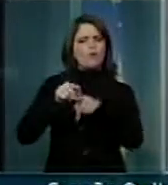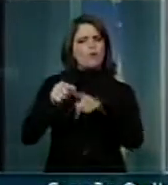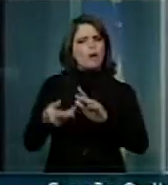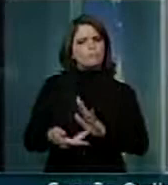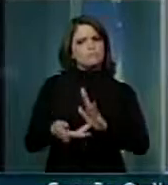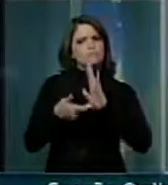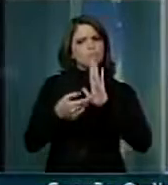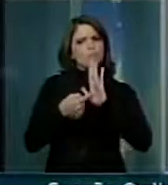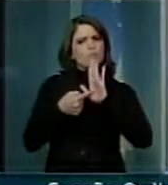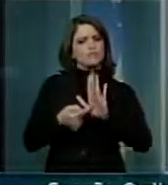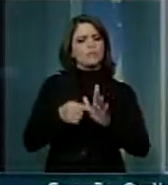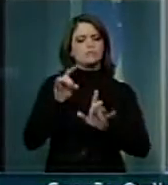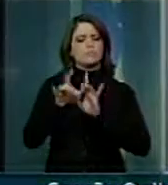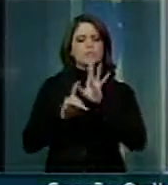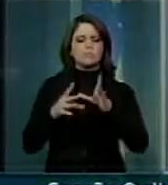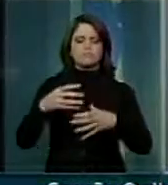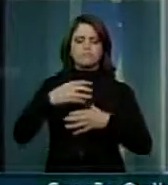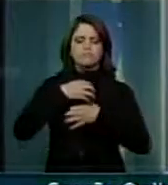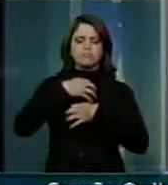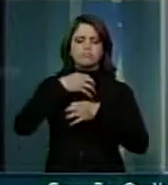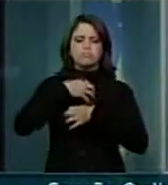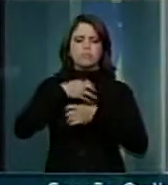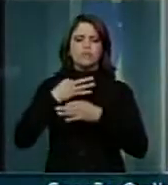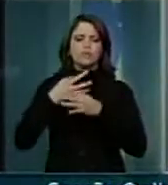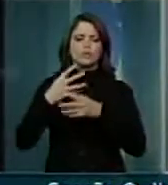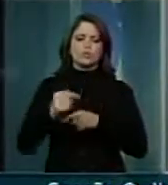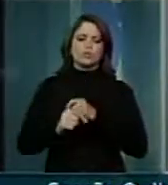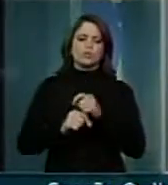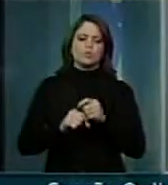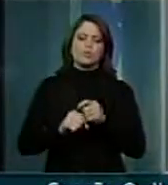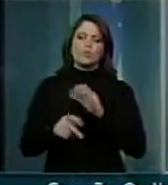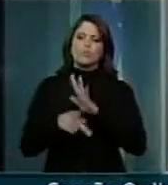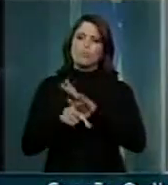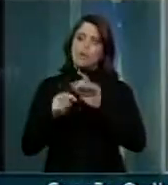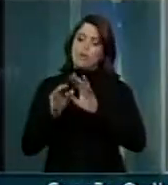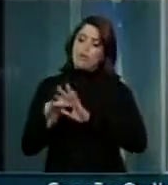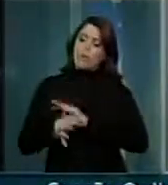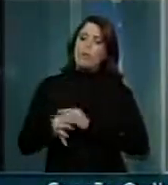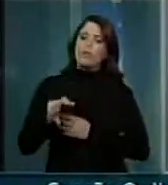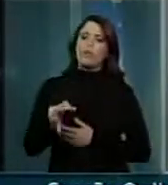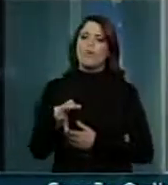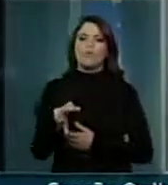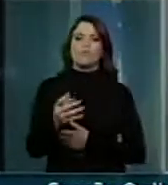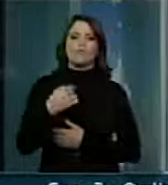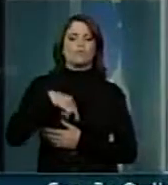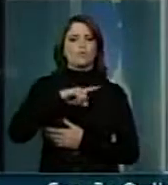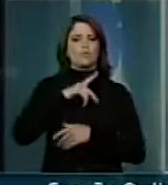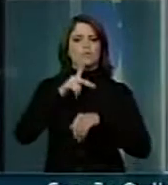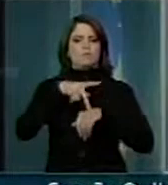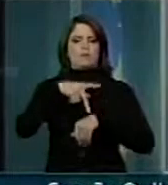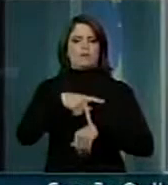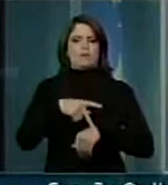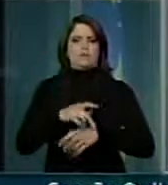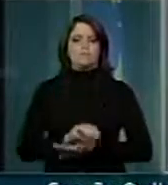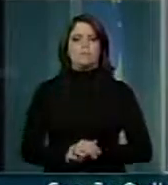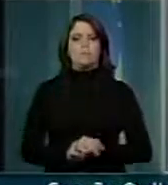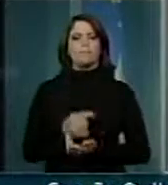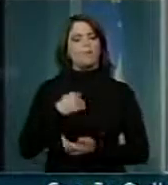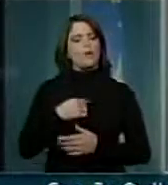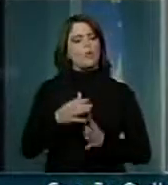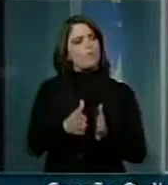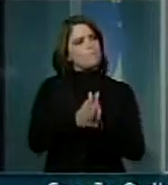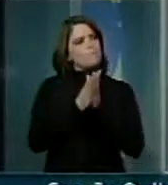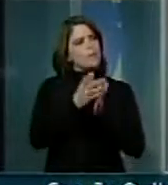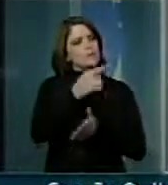que tem demonstrado especial sensibilidade com os destinos do nosso país. Eu os